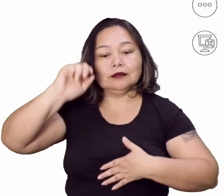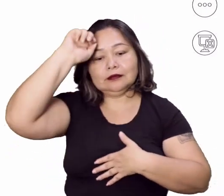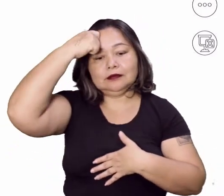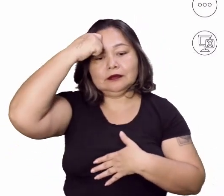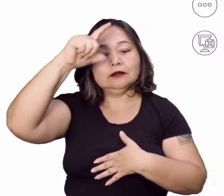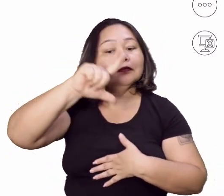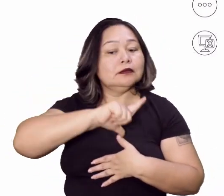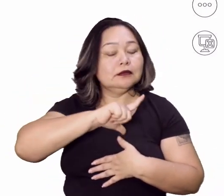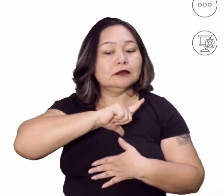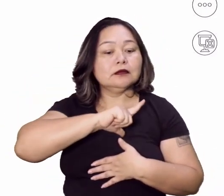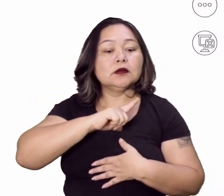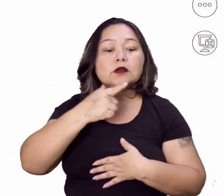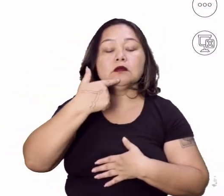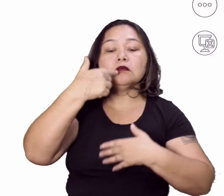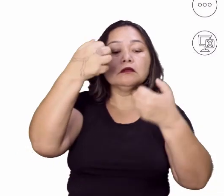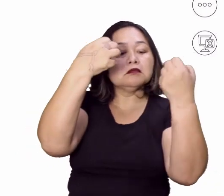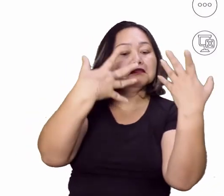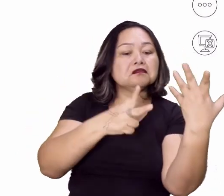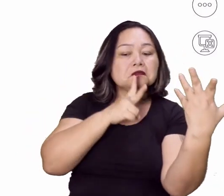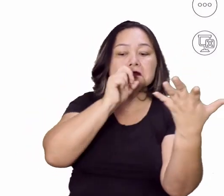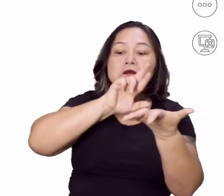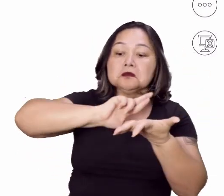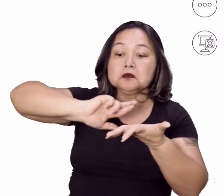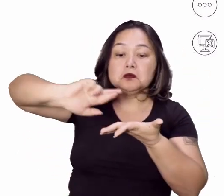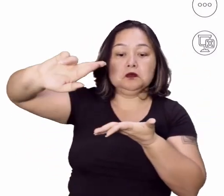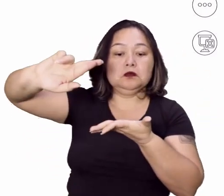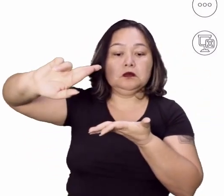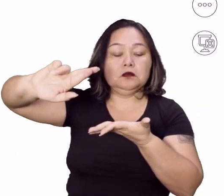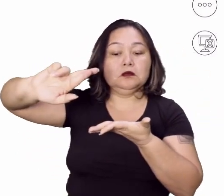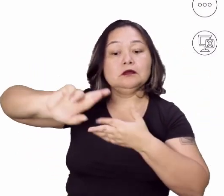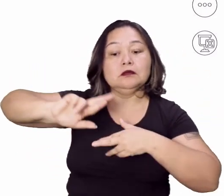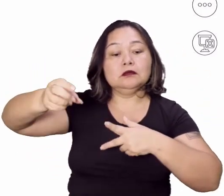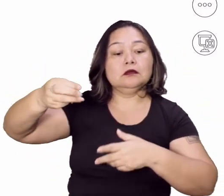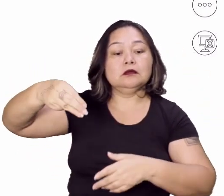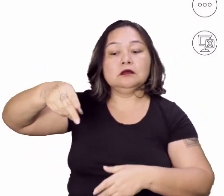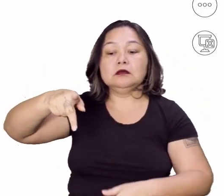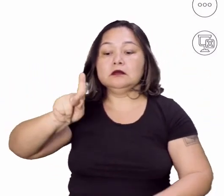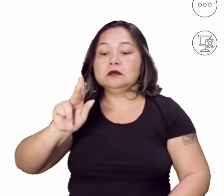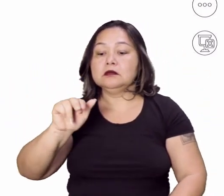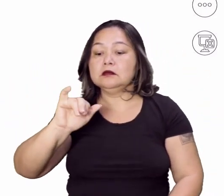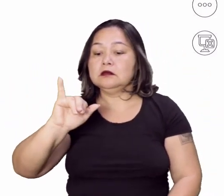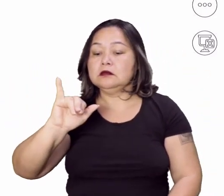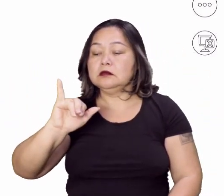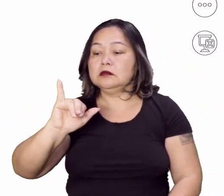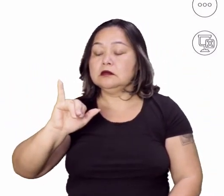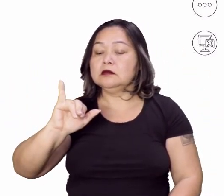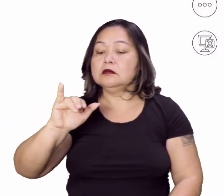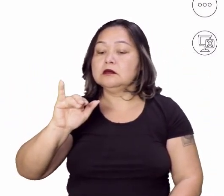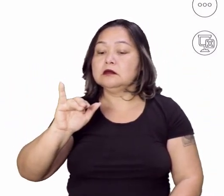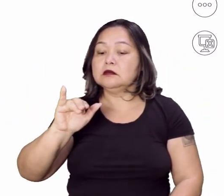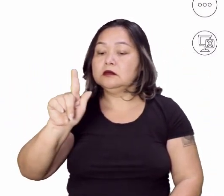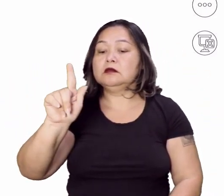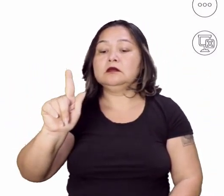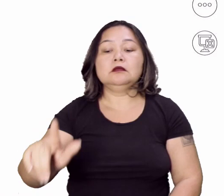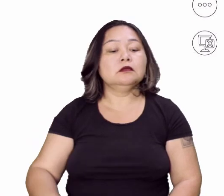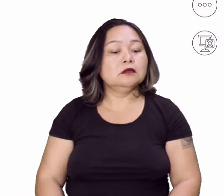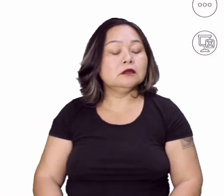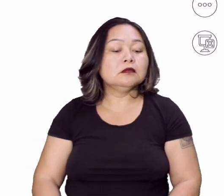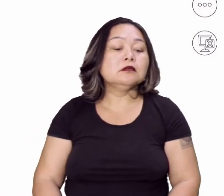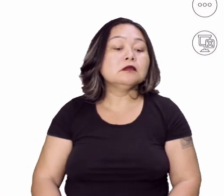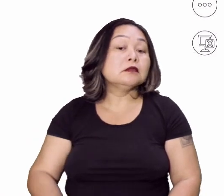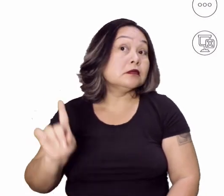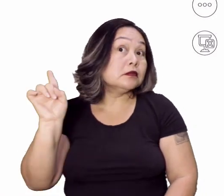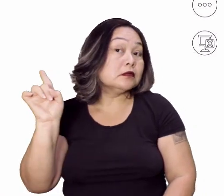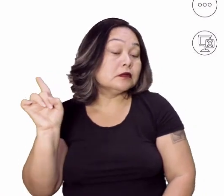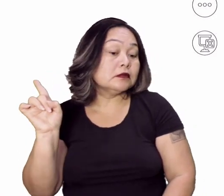Panteras Negras tinham um discurso fortemente religioso, diferentemente do Martin Luther King.